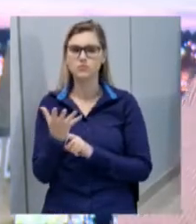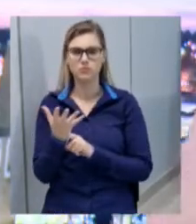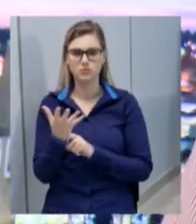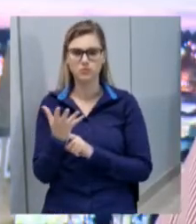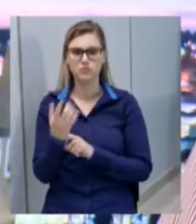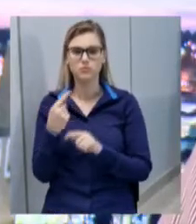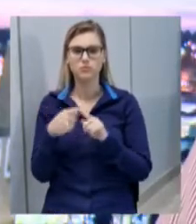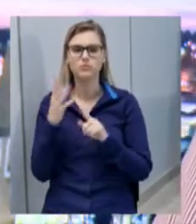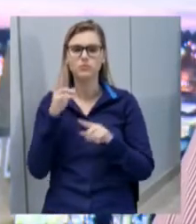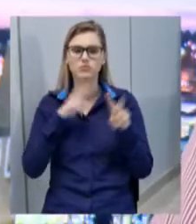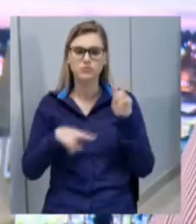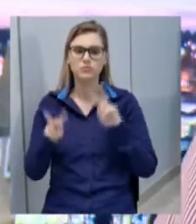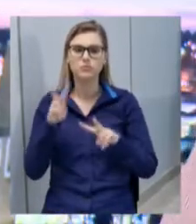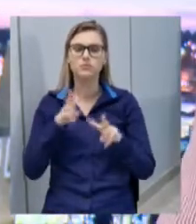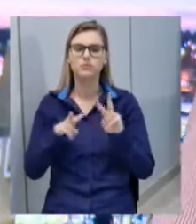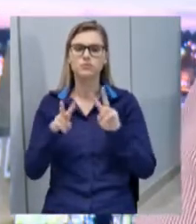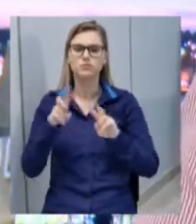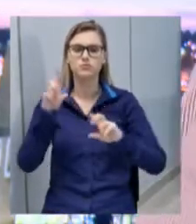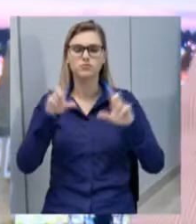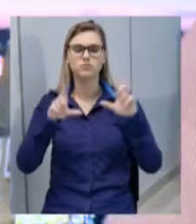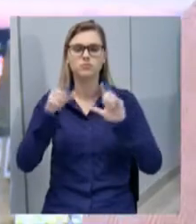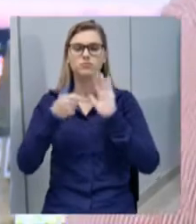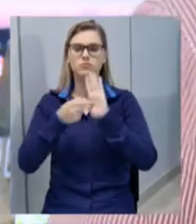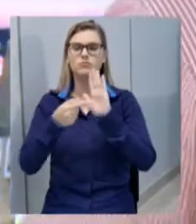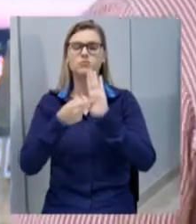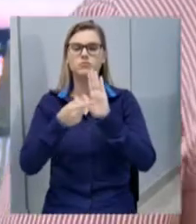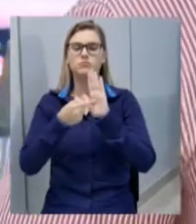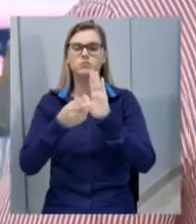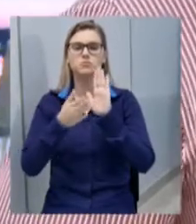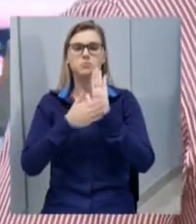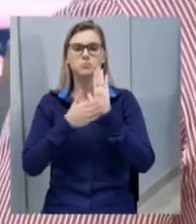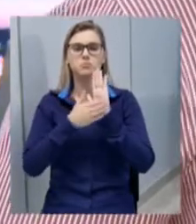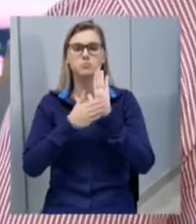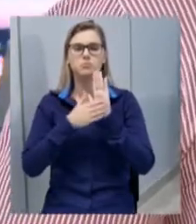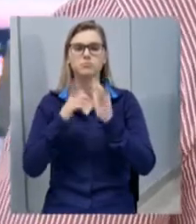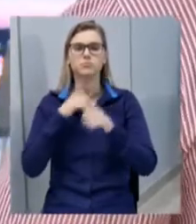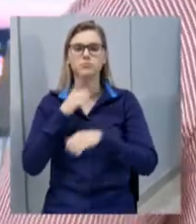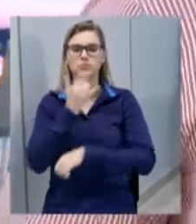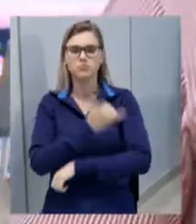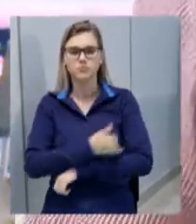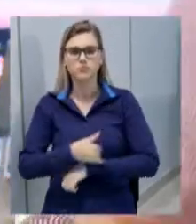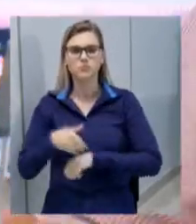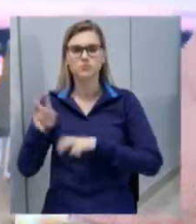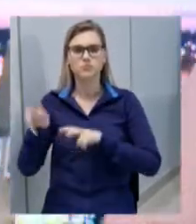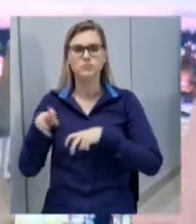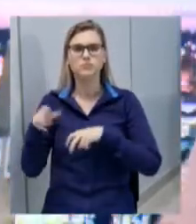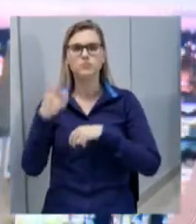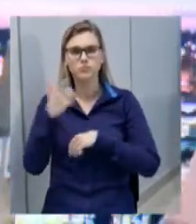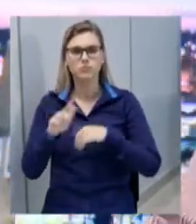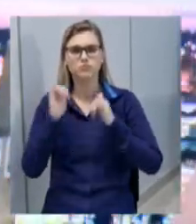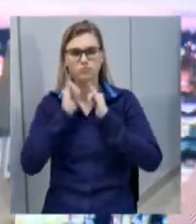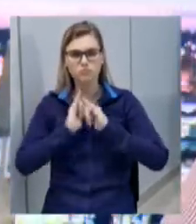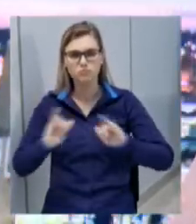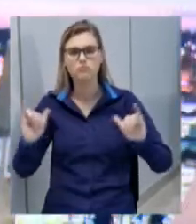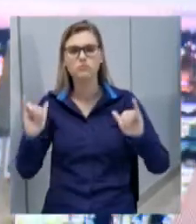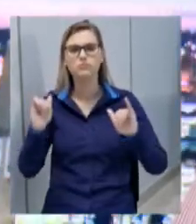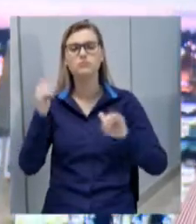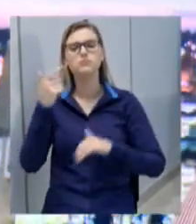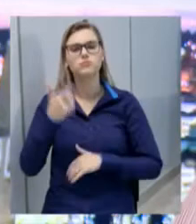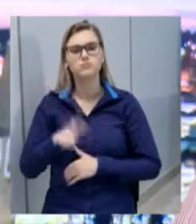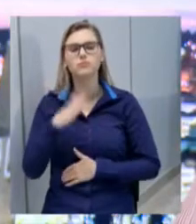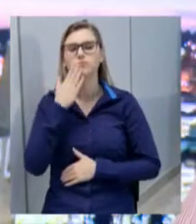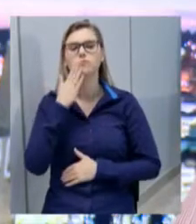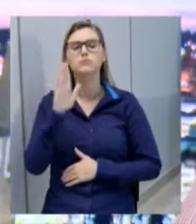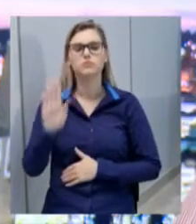porque já vimos em programas eleitorais o asfaltamento do Cambuizal, de novo sendo anunciado, de novo sendo